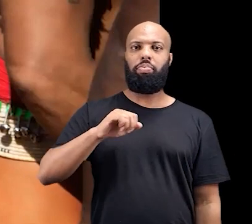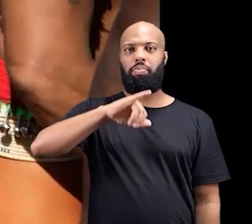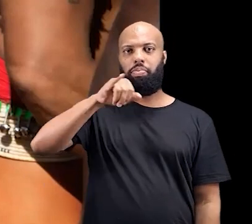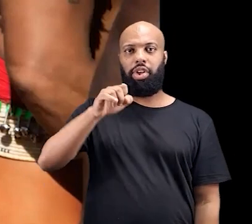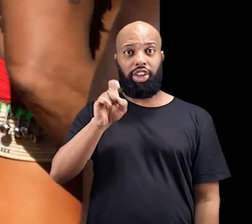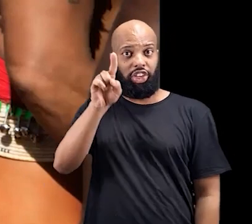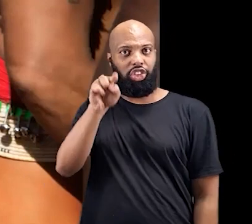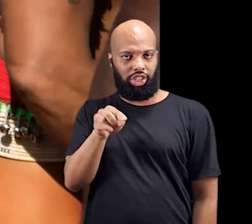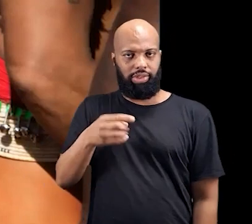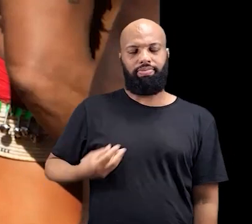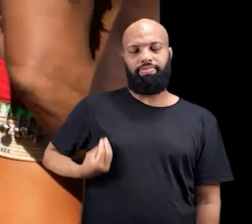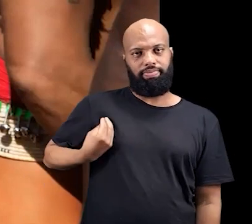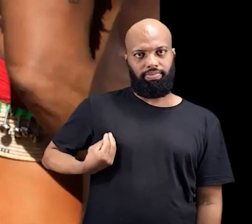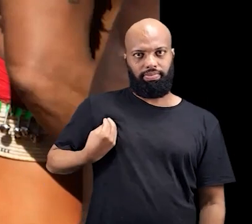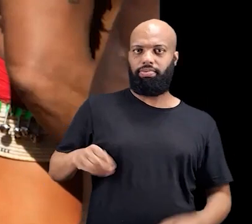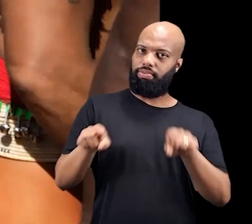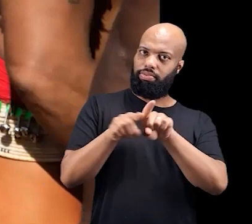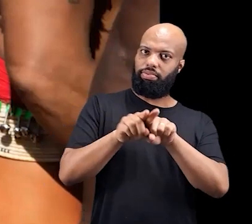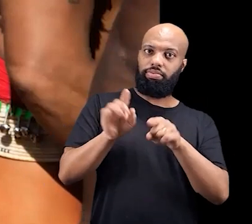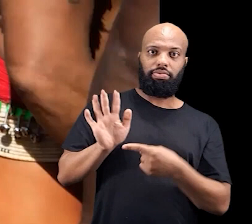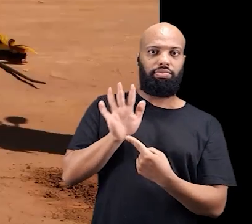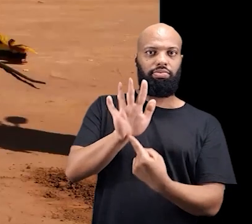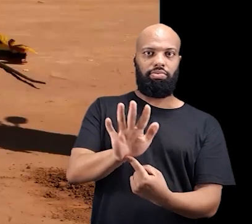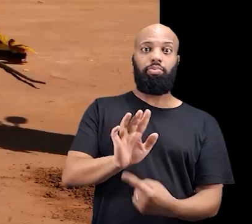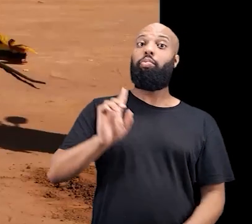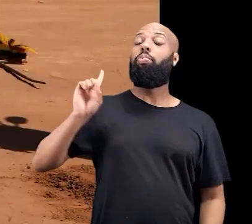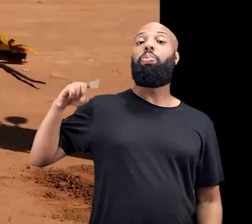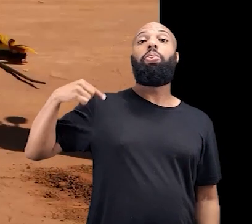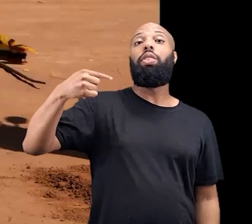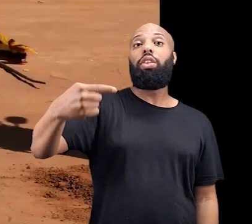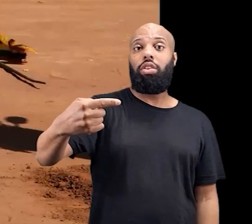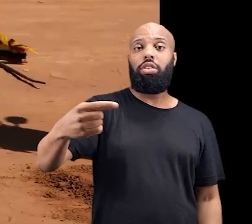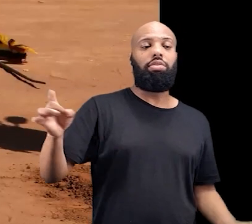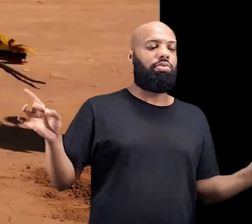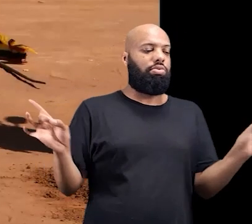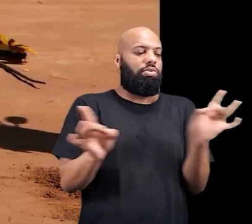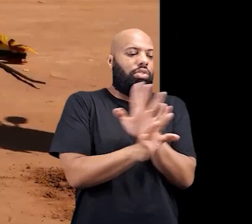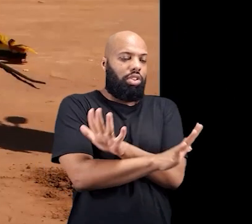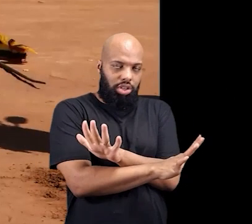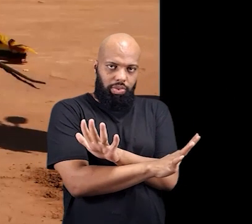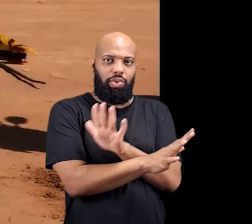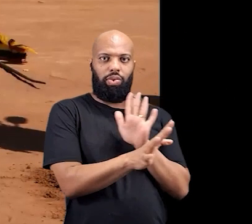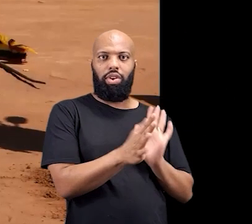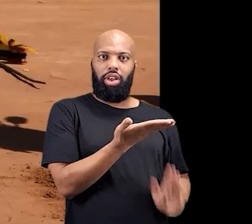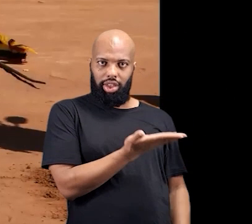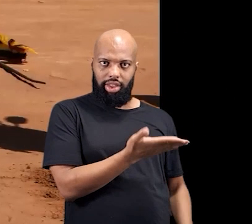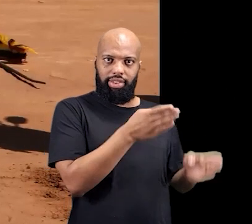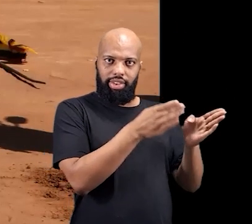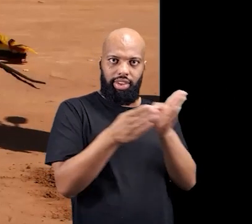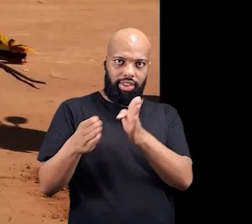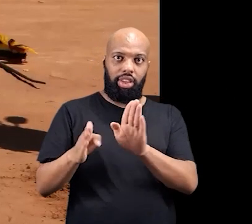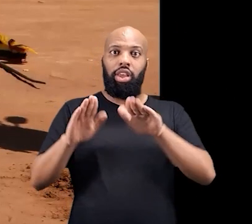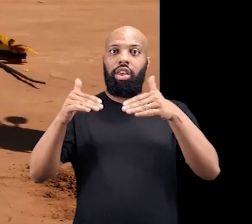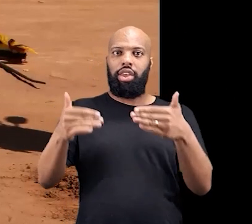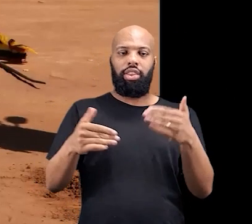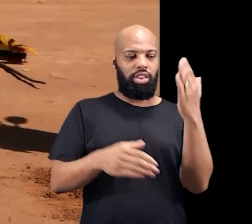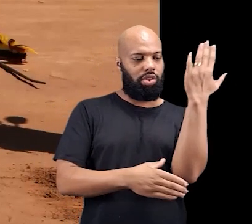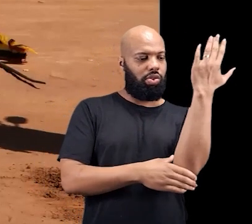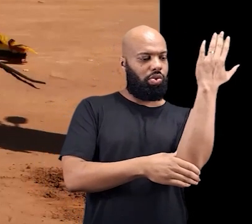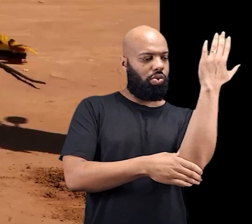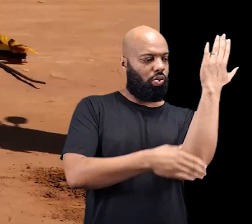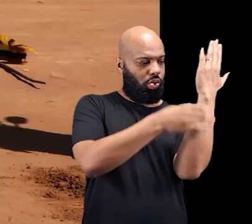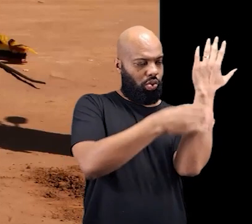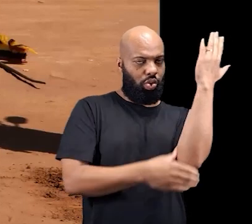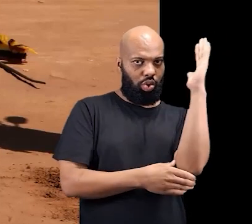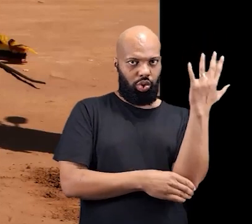aqui também presente nessa apresentação. E aí, depois de terminado isso, né? O